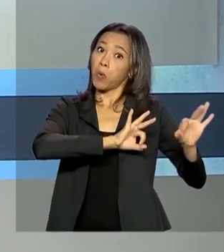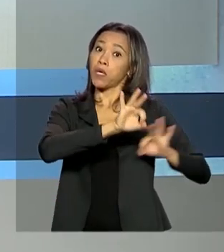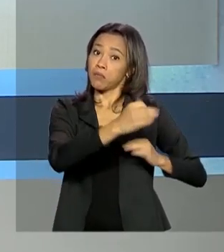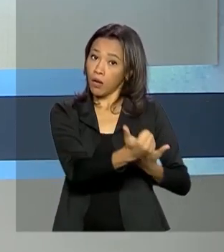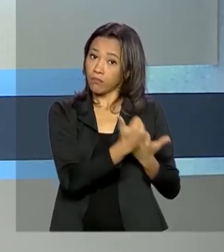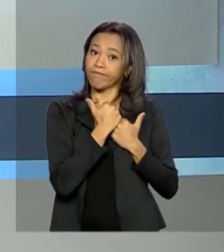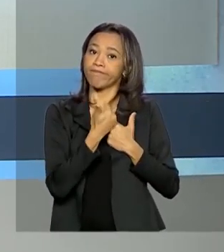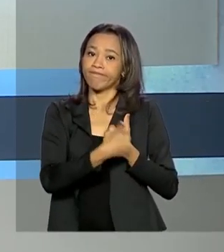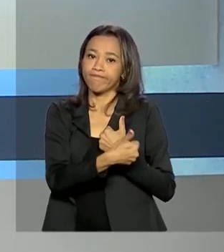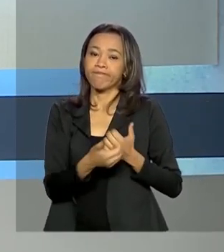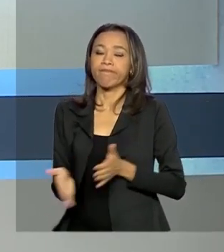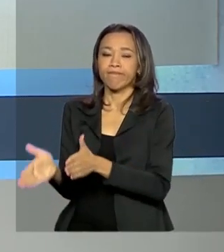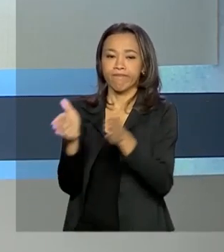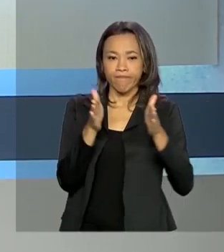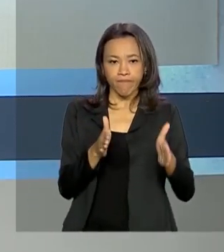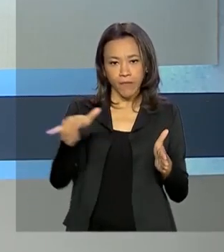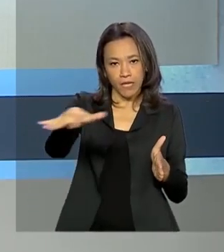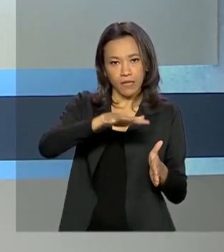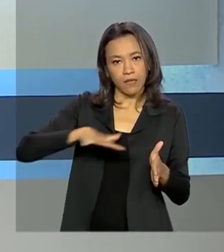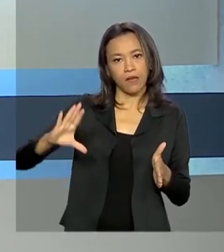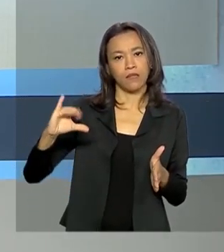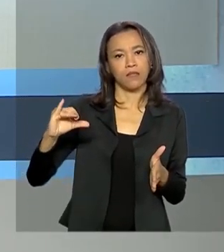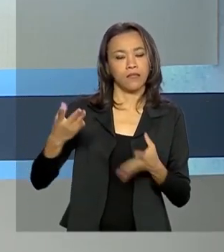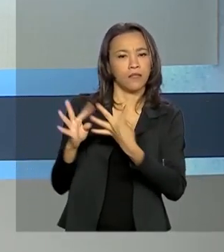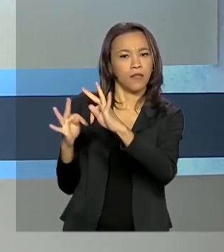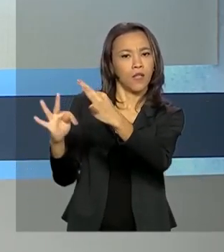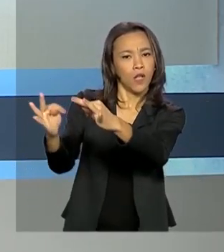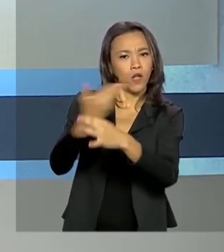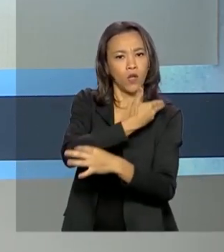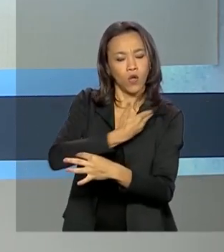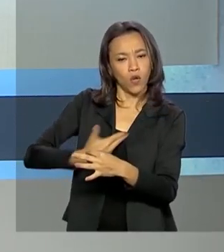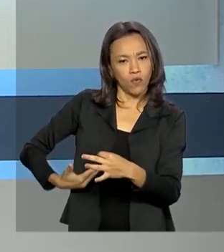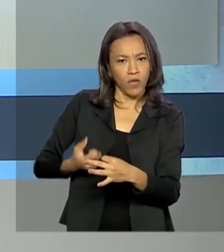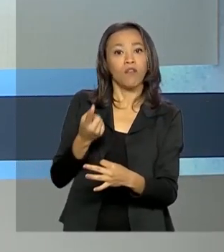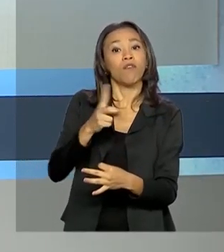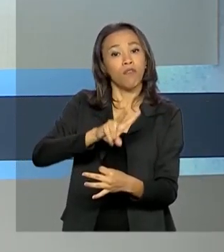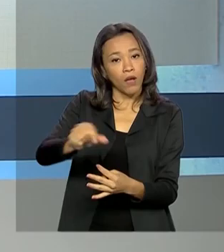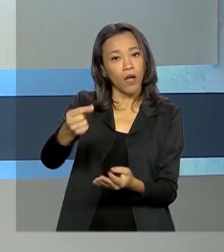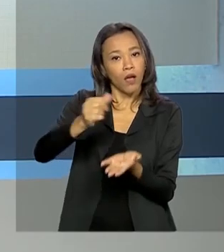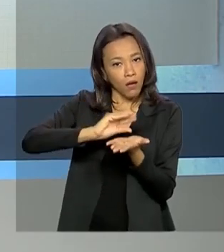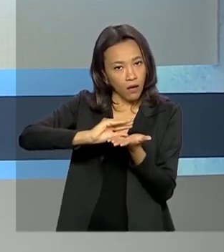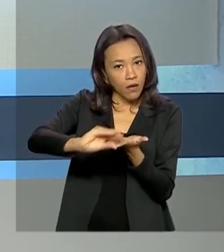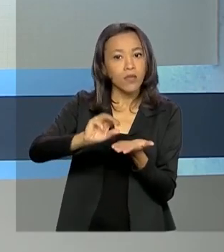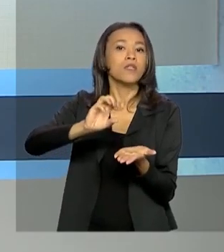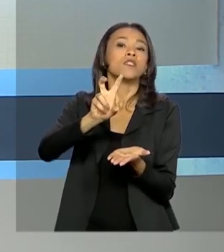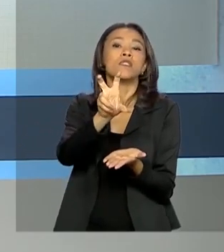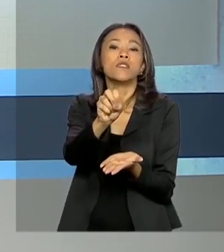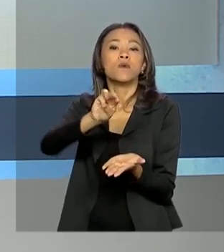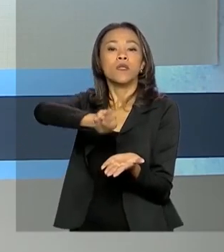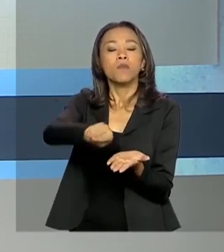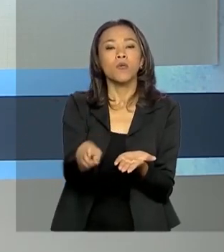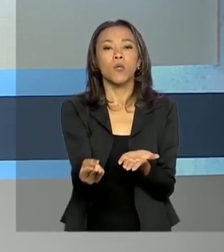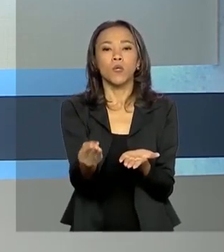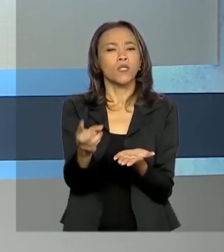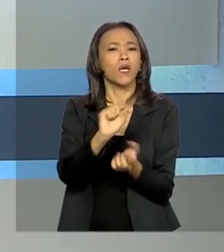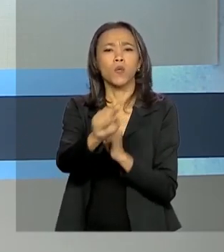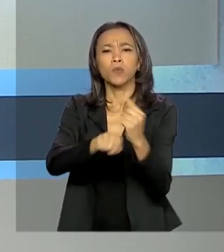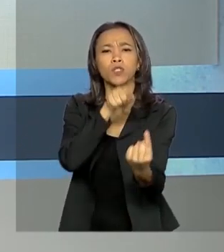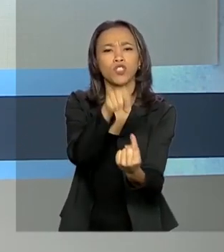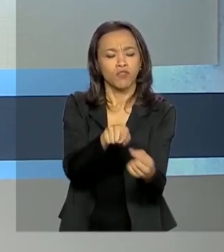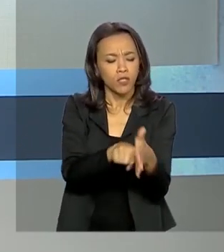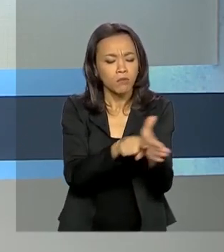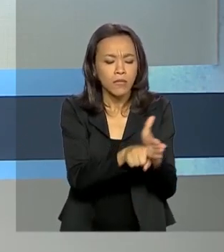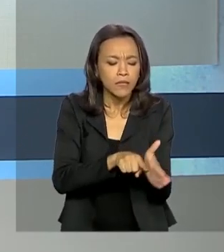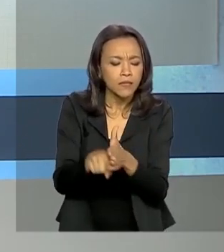E na área da ciência e tecnologia, o governo vai destinar 50 milhões de reais para financiar estudos sobre o novo